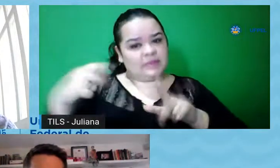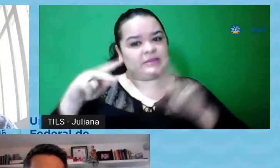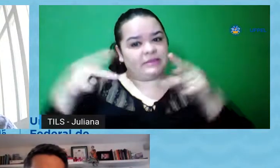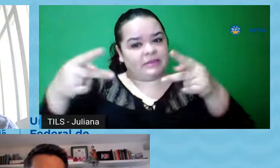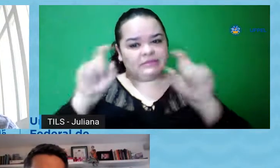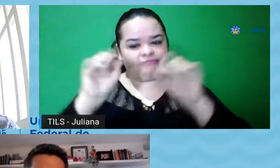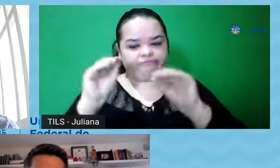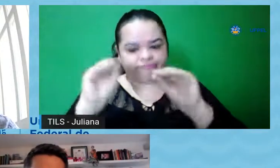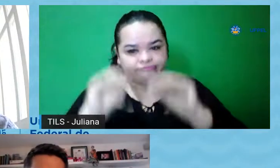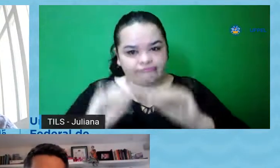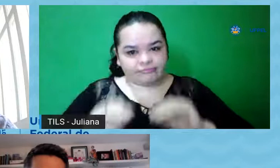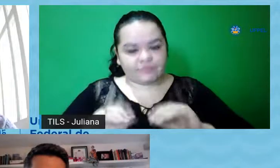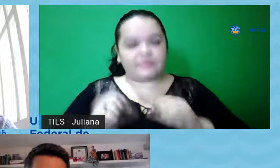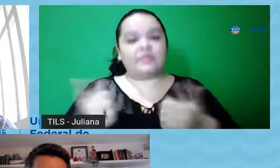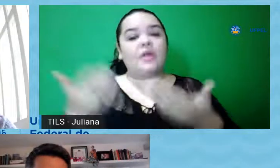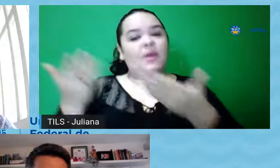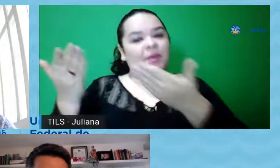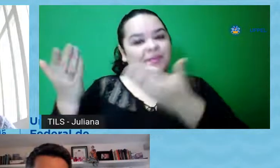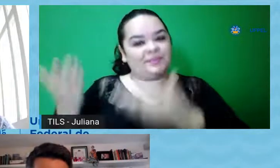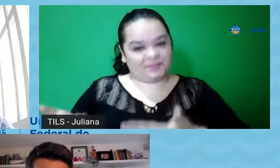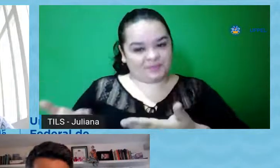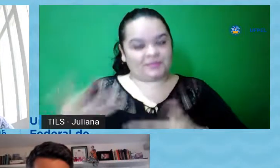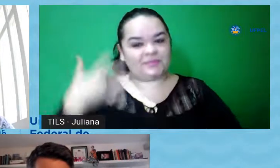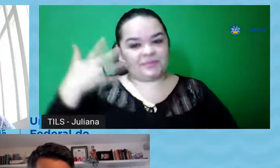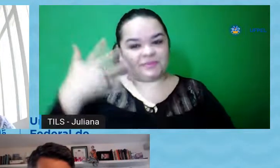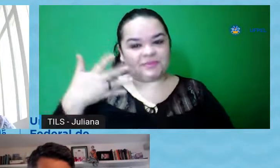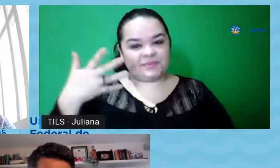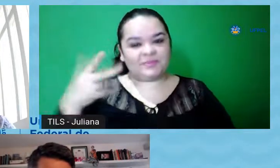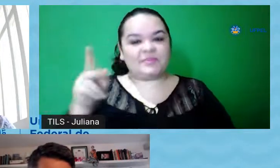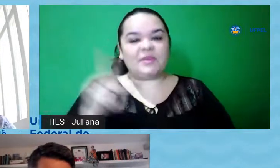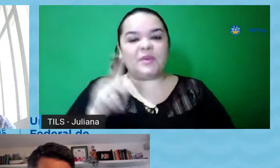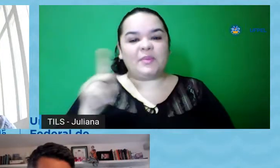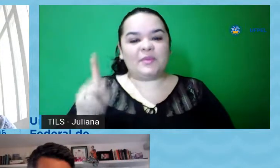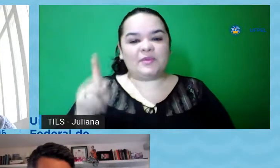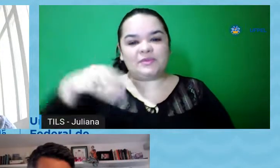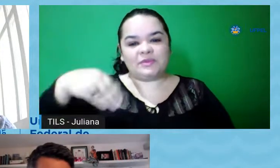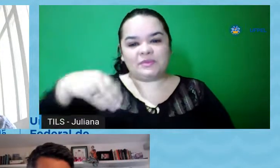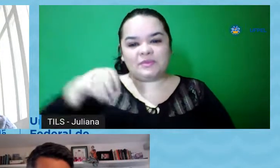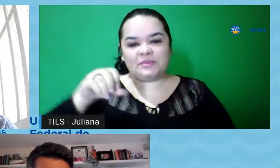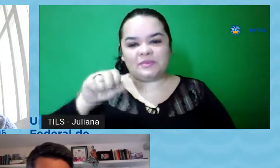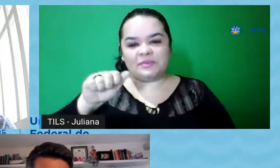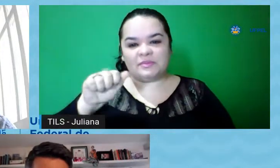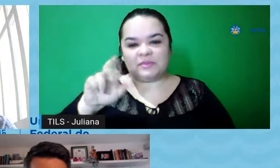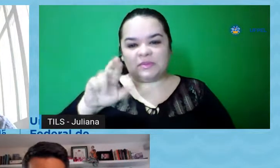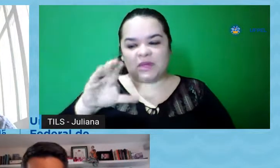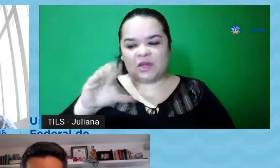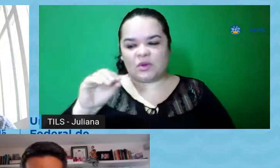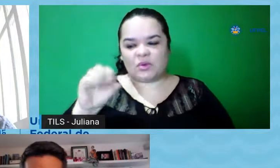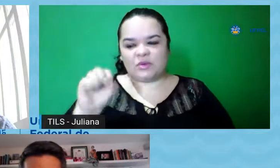Agora passa a palavra ao nosso convidado, professor Marcos Brito.